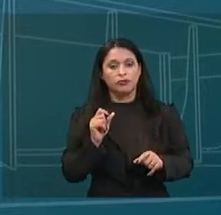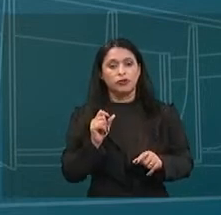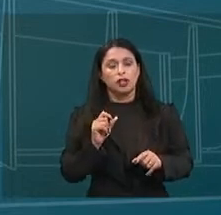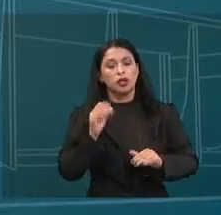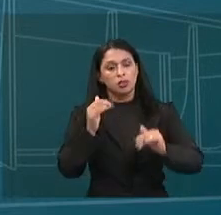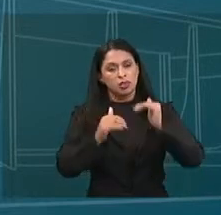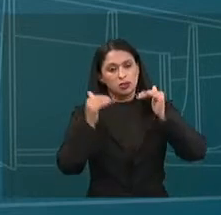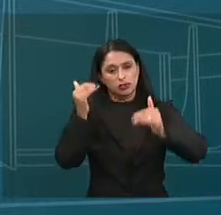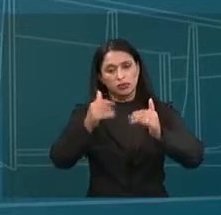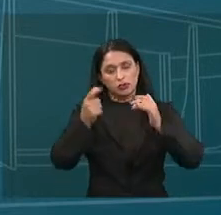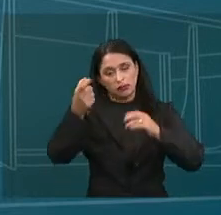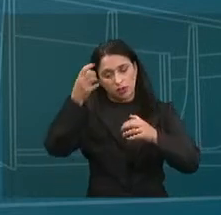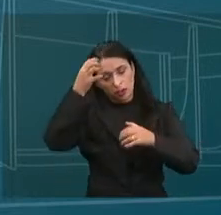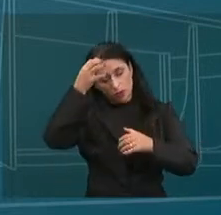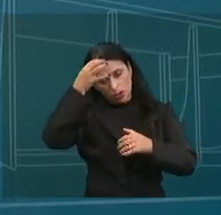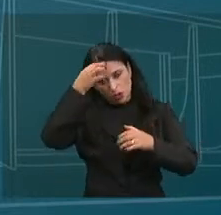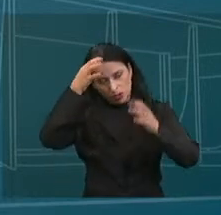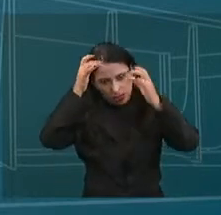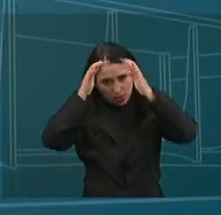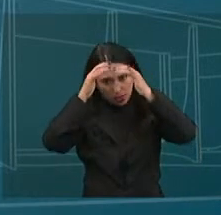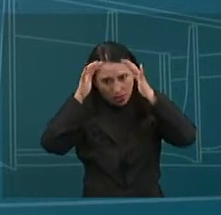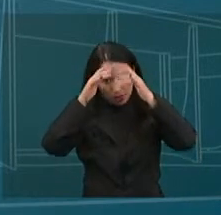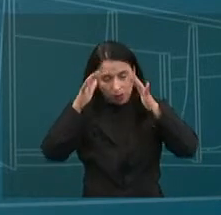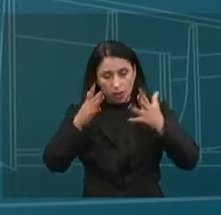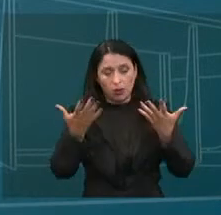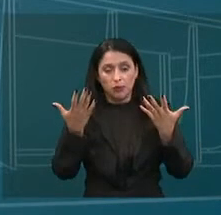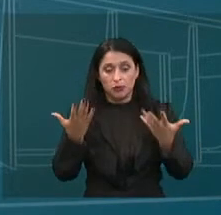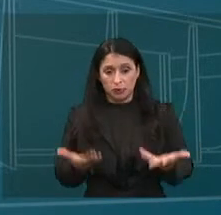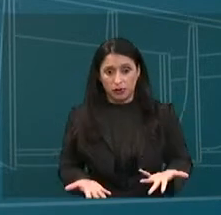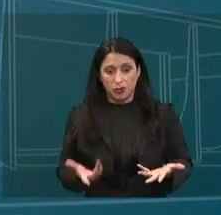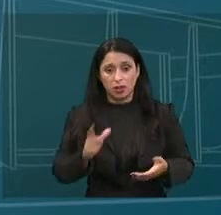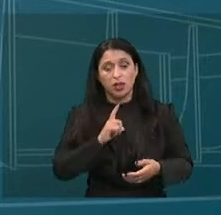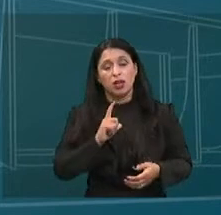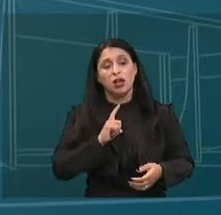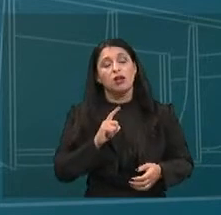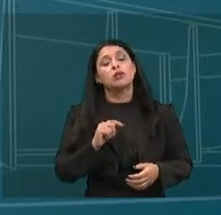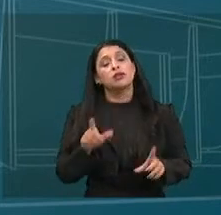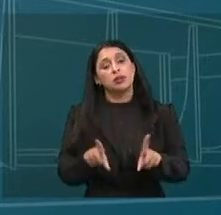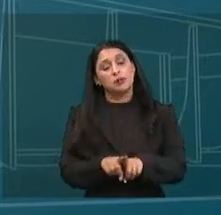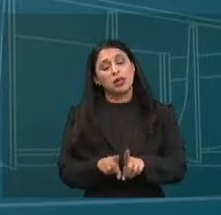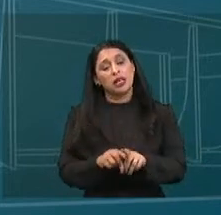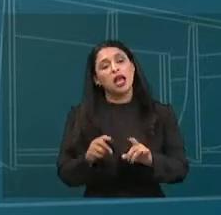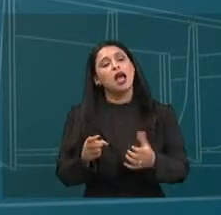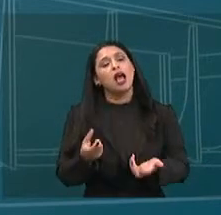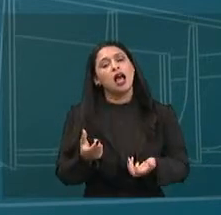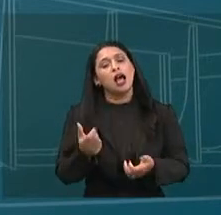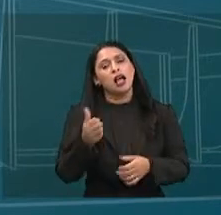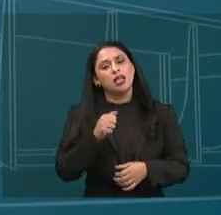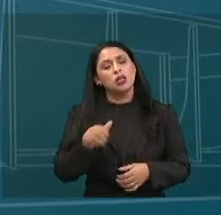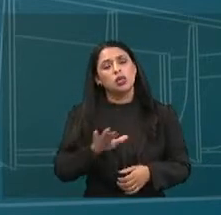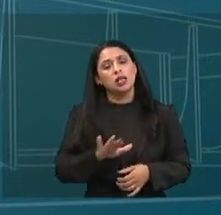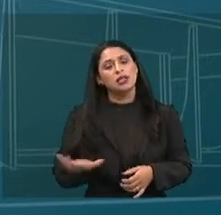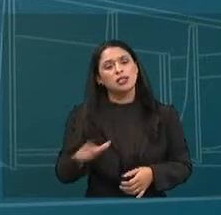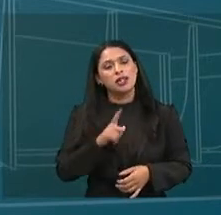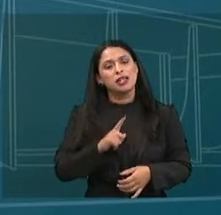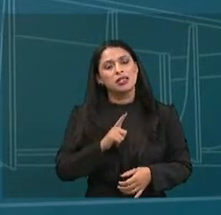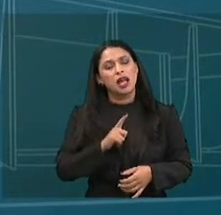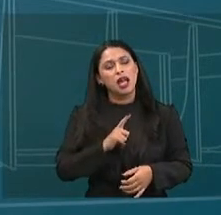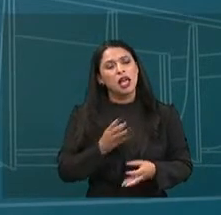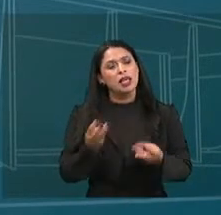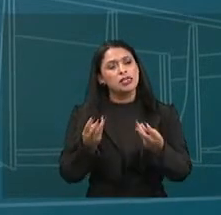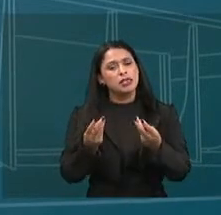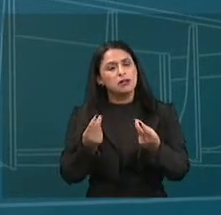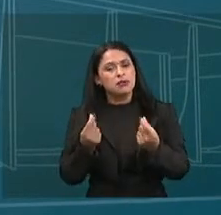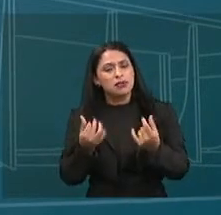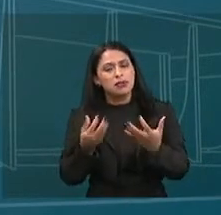se dá de forma bastante intensa. Próximo, por favor. Também na adolescência, é um período no qual o ser humano vive em si uma fase sensível de